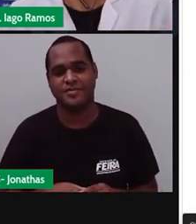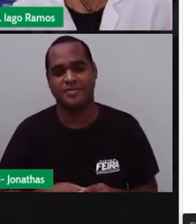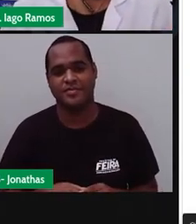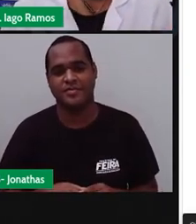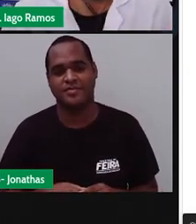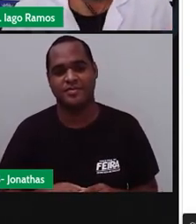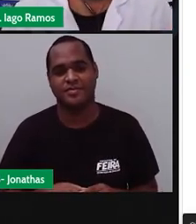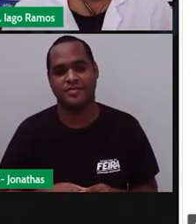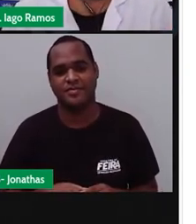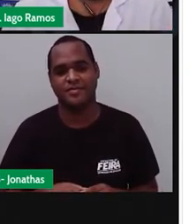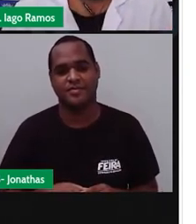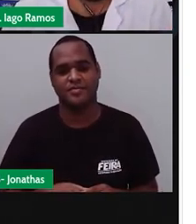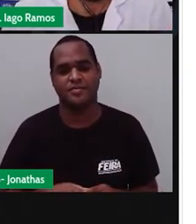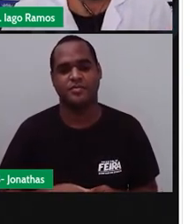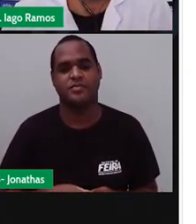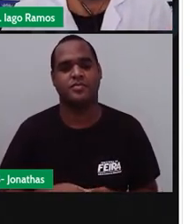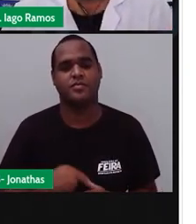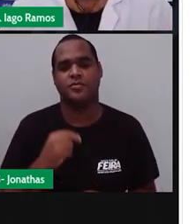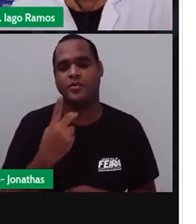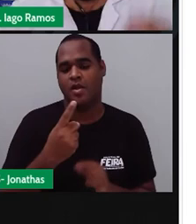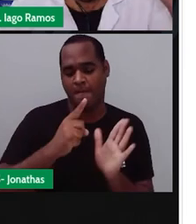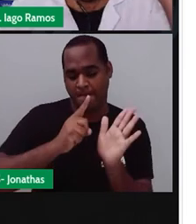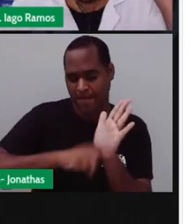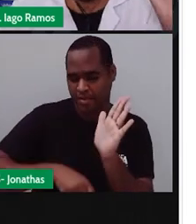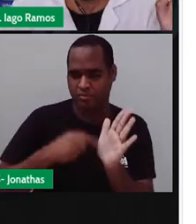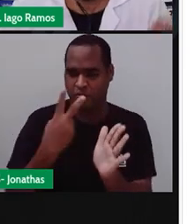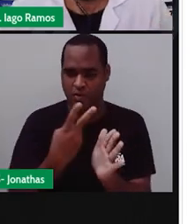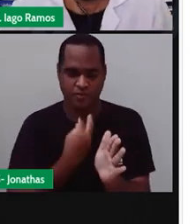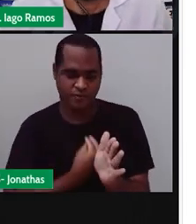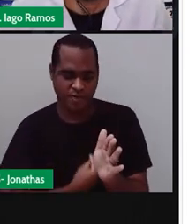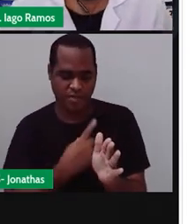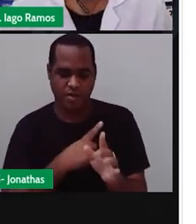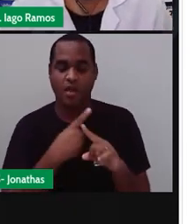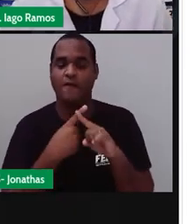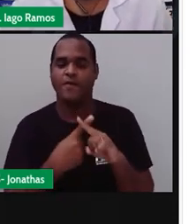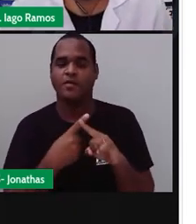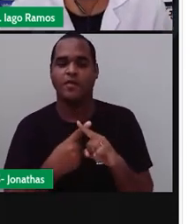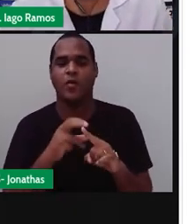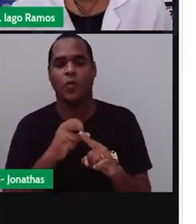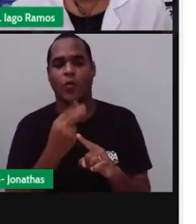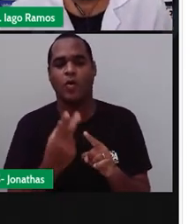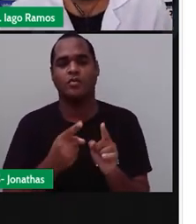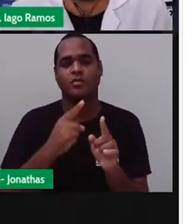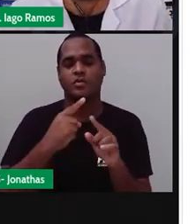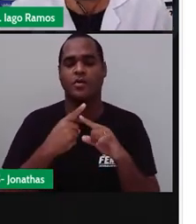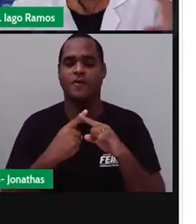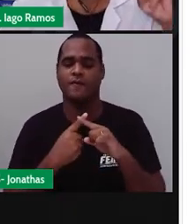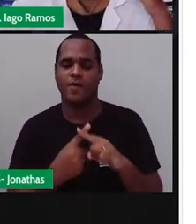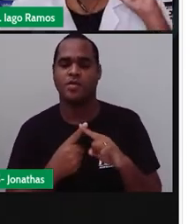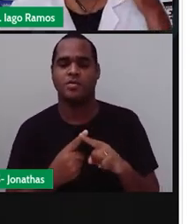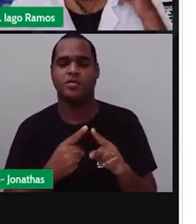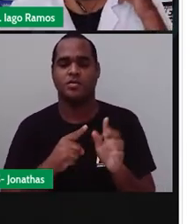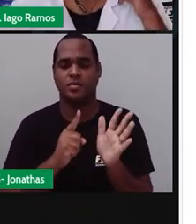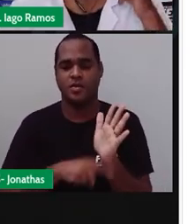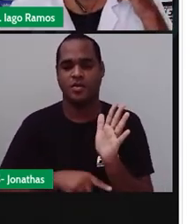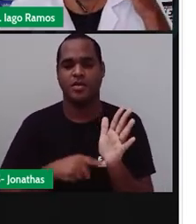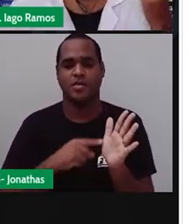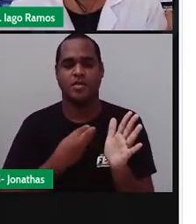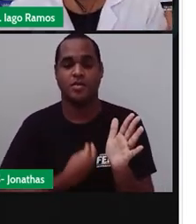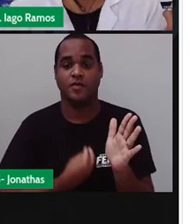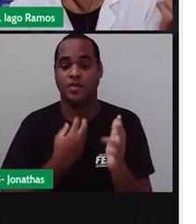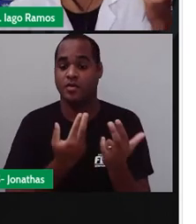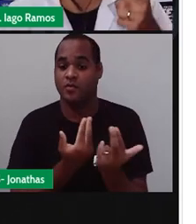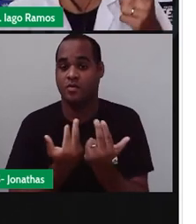Quando a gente multiplicou dois negativos, negativo vezes negativo, sinais iguais,